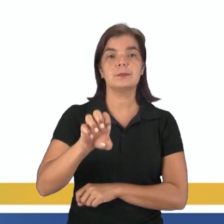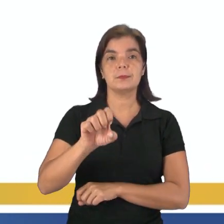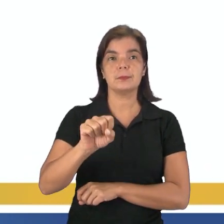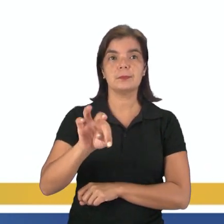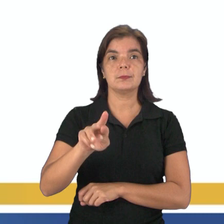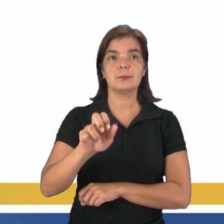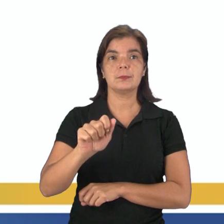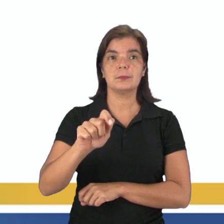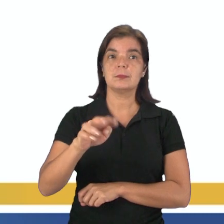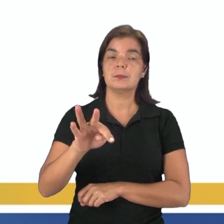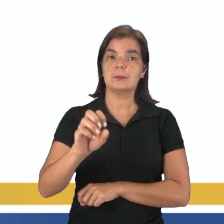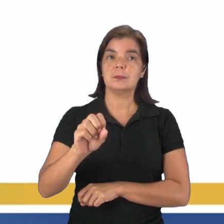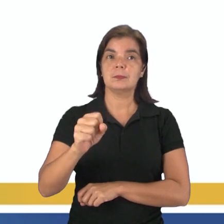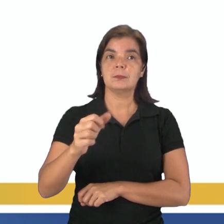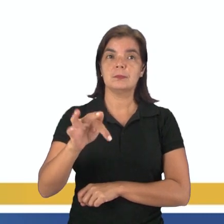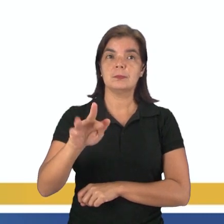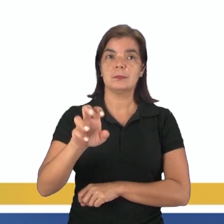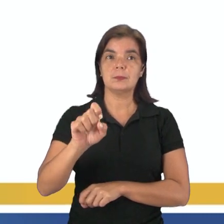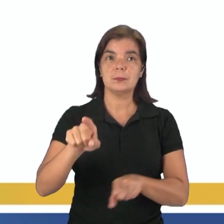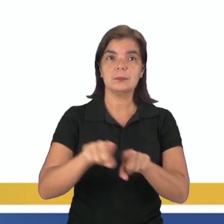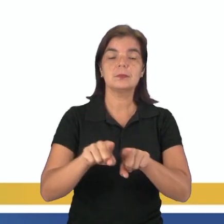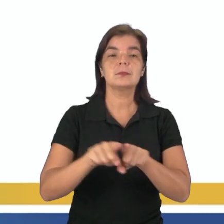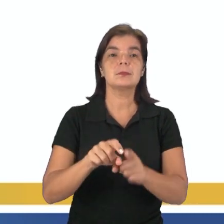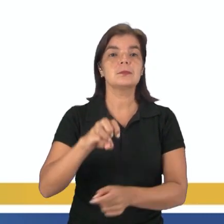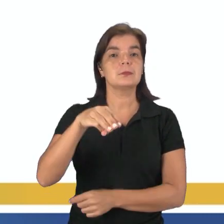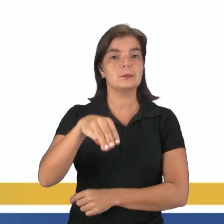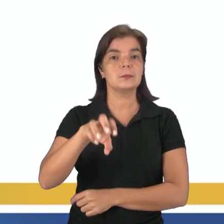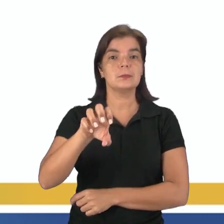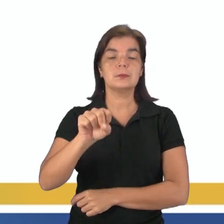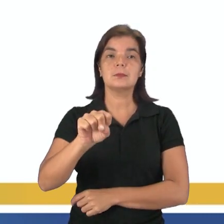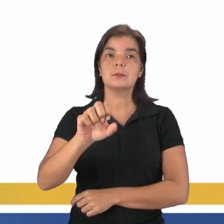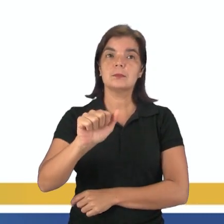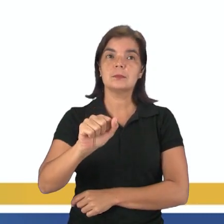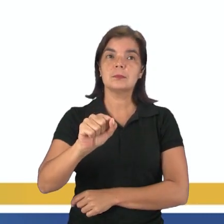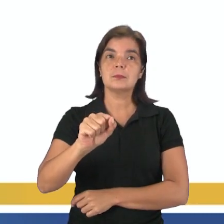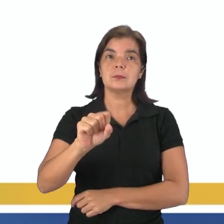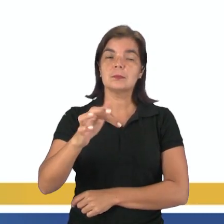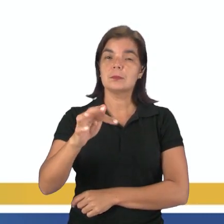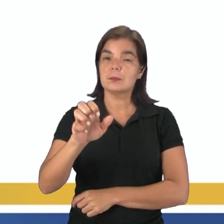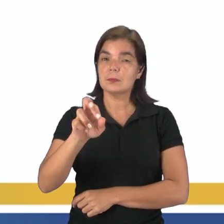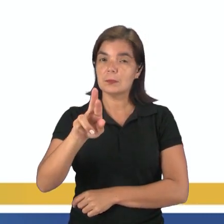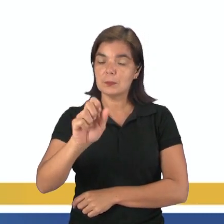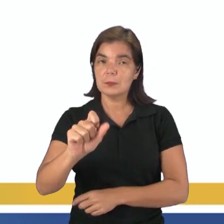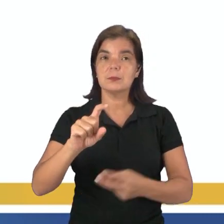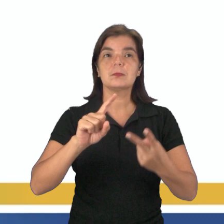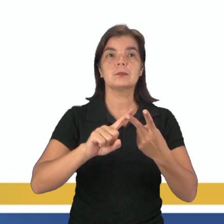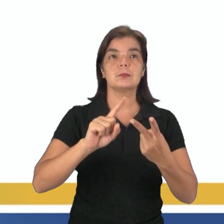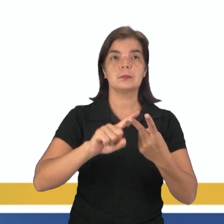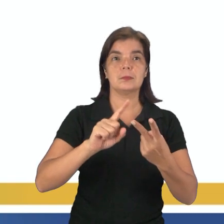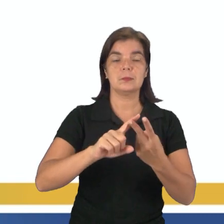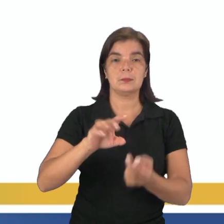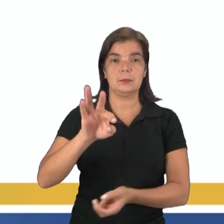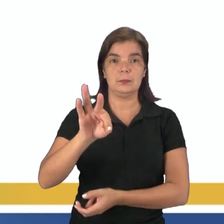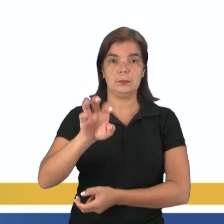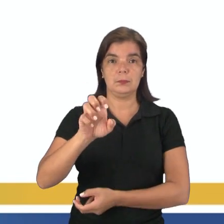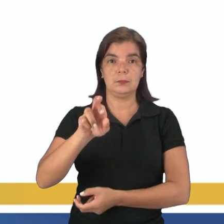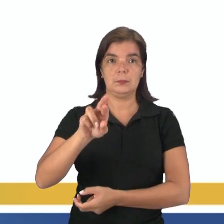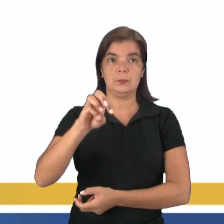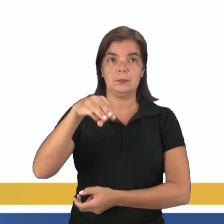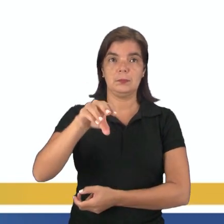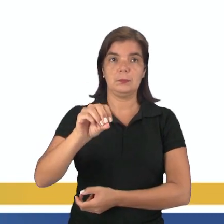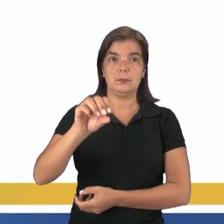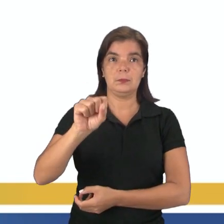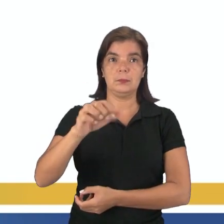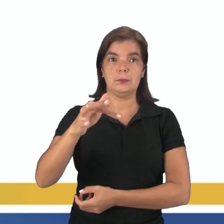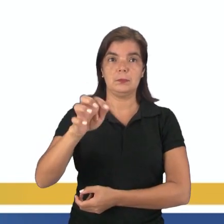Estratosfera, que é onde a gente encontra a camada de ozônio, que tem a questão da filtração da radiação solar. Mesosfera, que é a camada protetora fria,